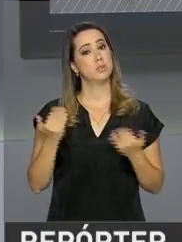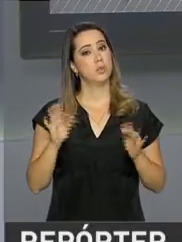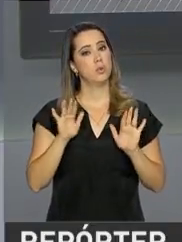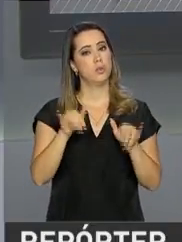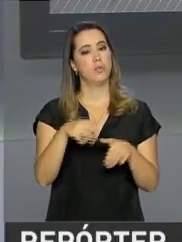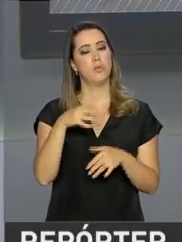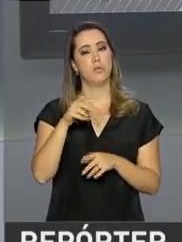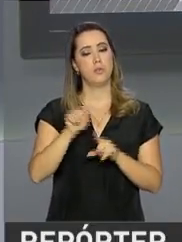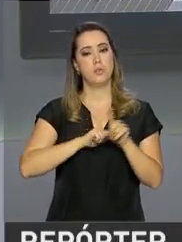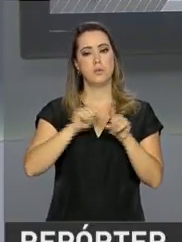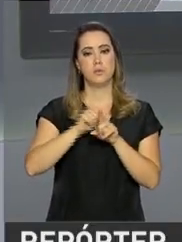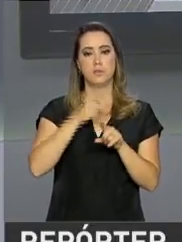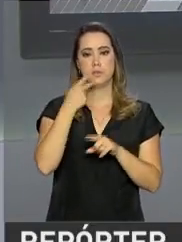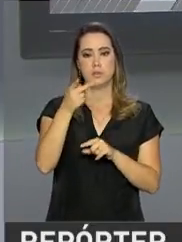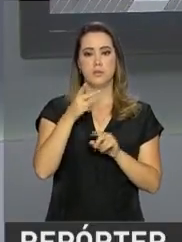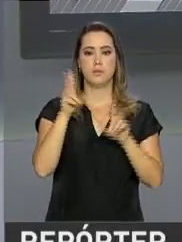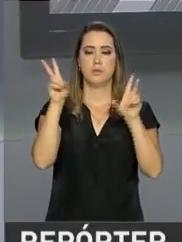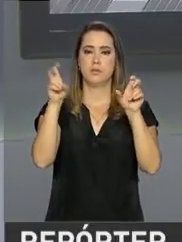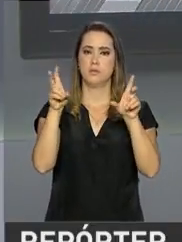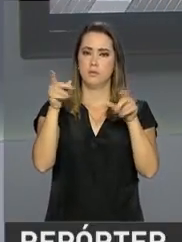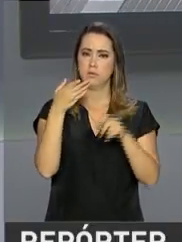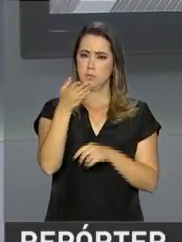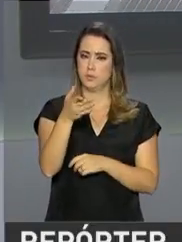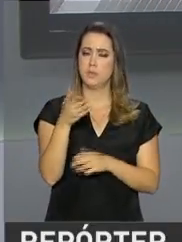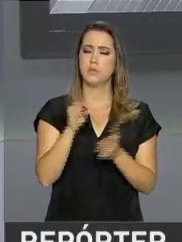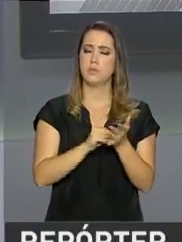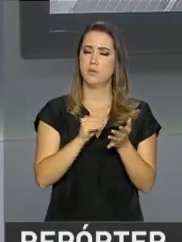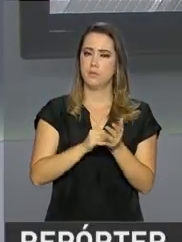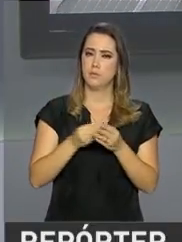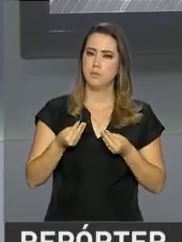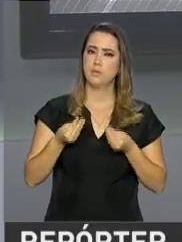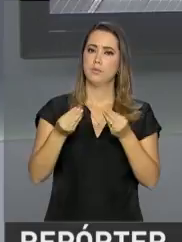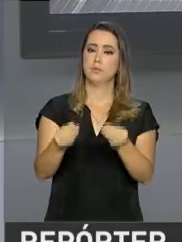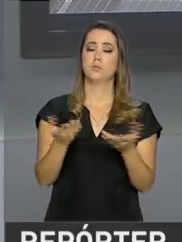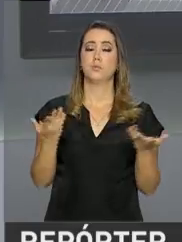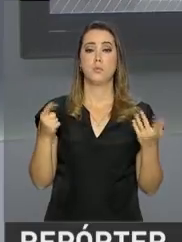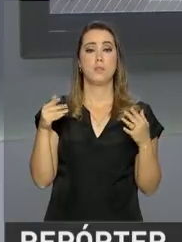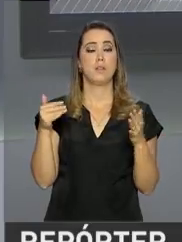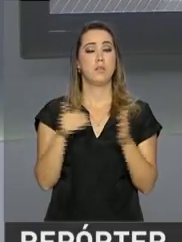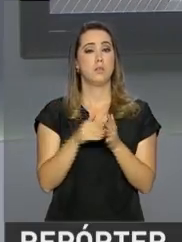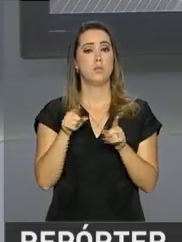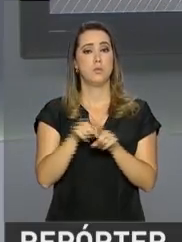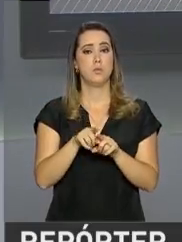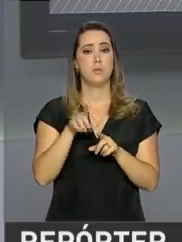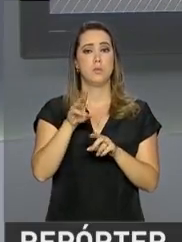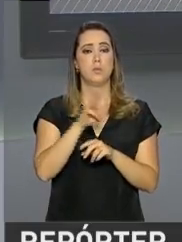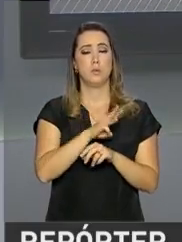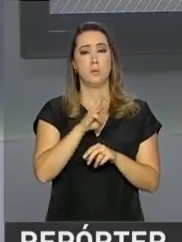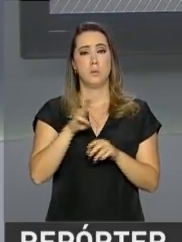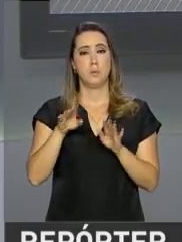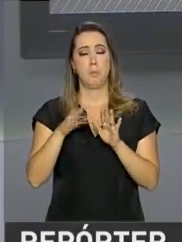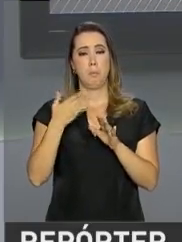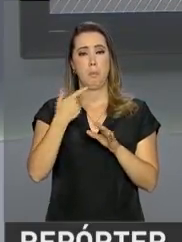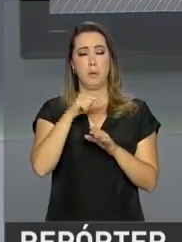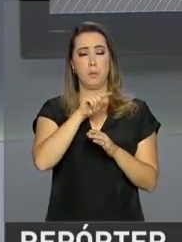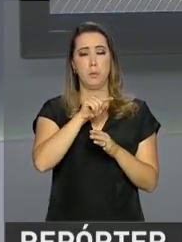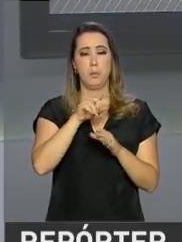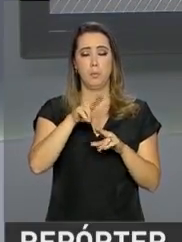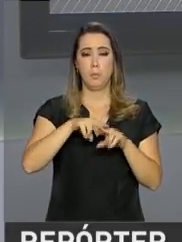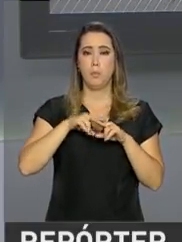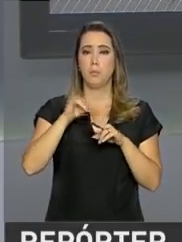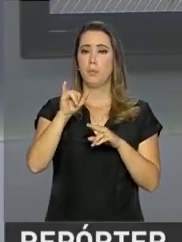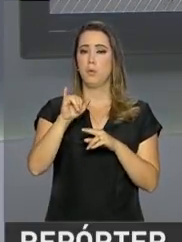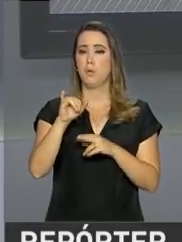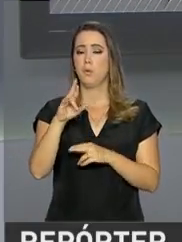até o fim do mês a gente vai ficar falando nesse assunto para você que ainda não fez a declaração. E essa entrega pode ser feita por meio do programa de transmissão do imposto de